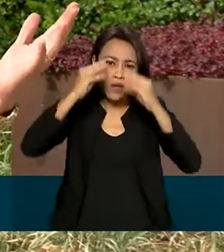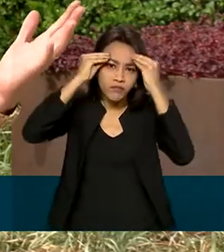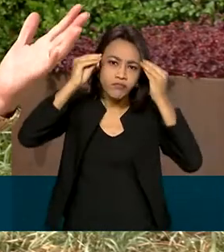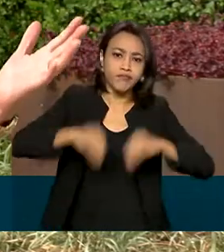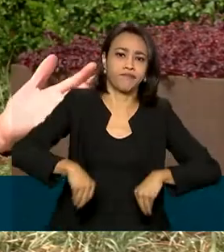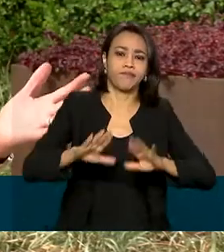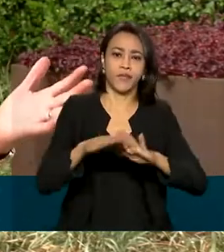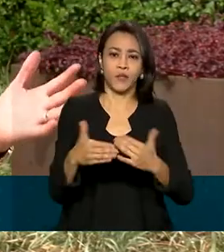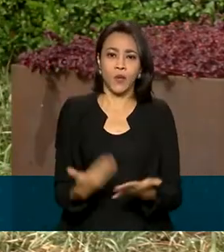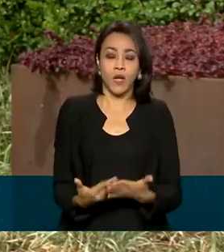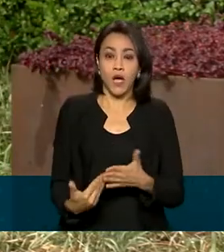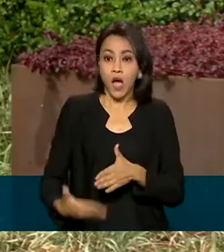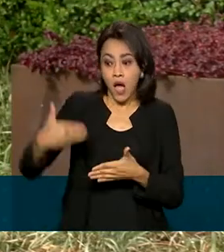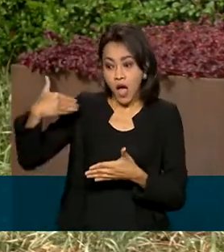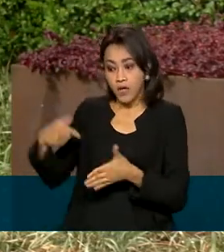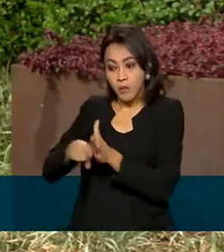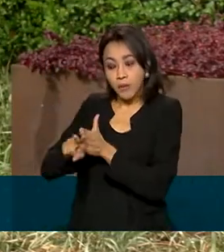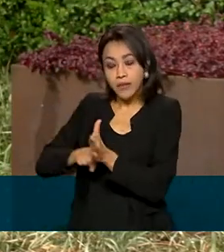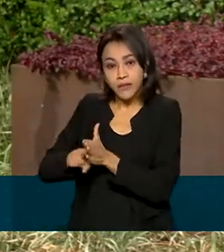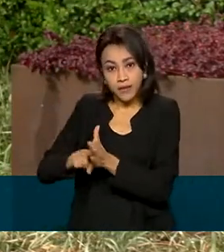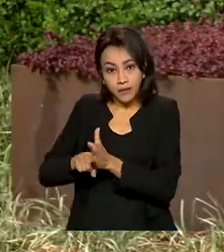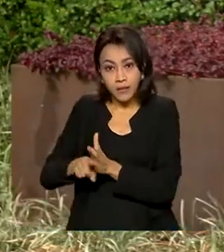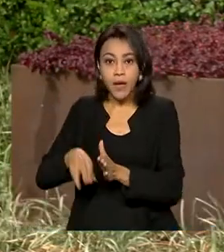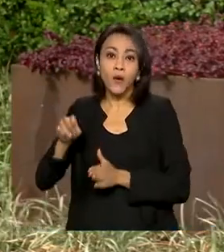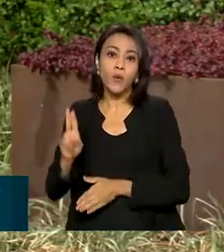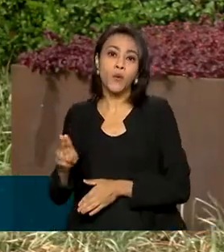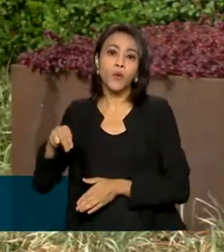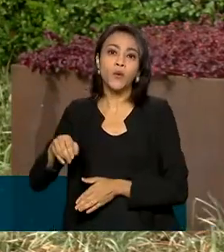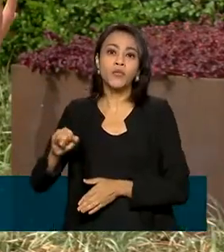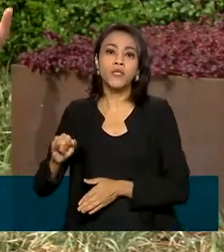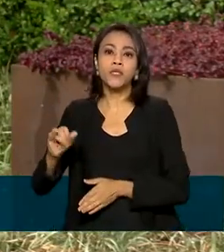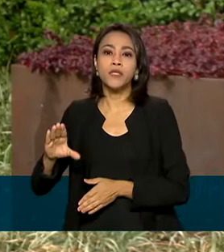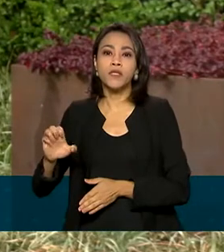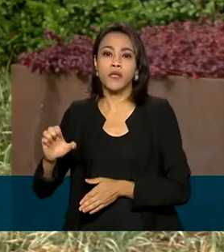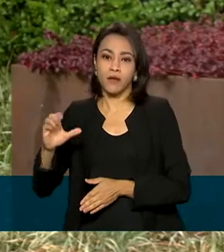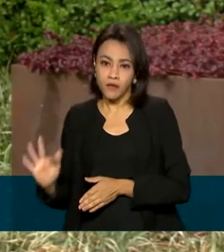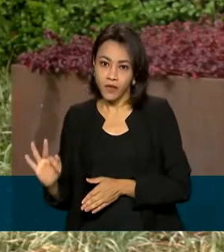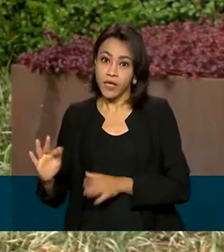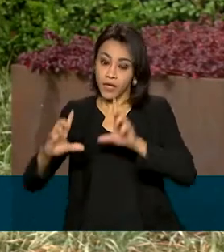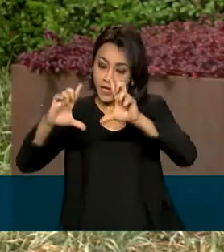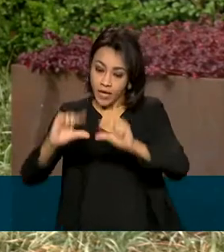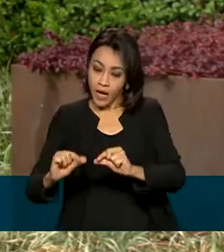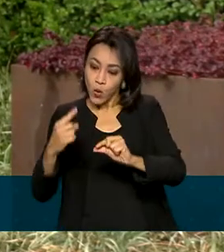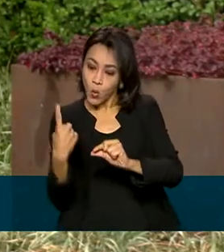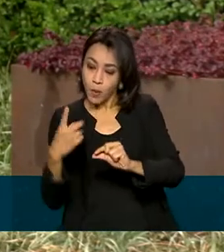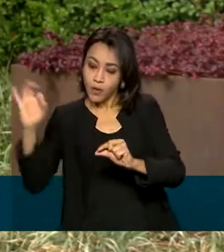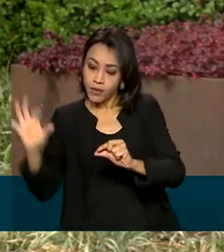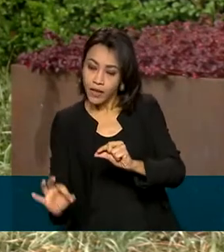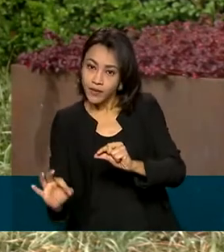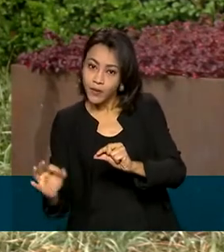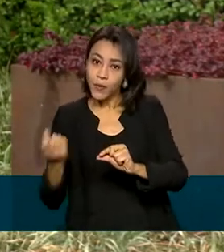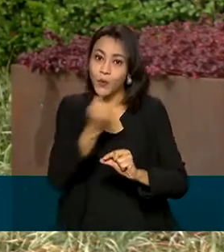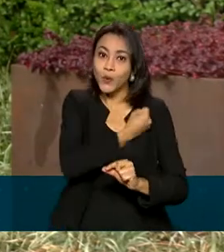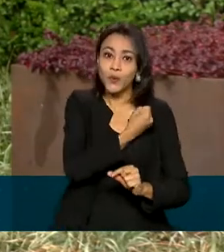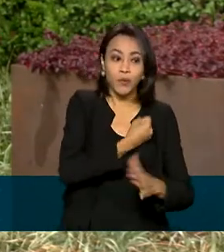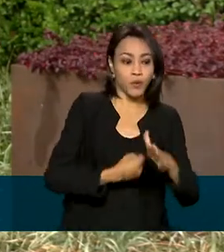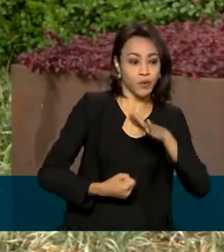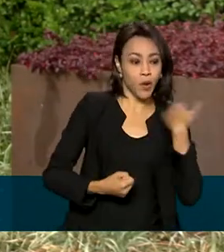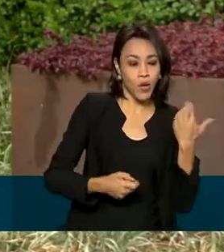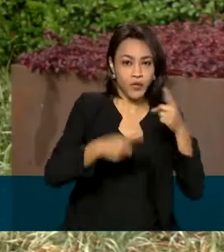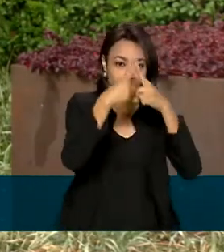Uma pesquisa realizada pelo Unicef aponta que quando a evasão cai 1%, o número de mortes